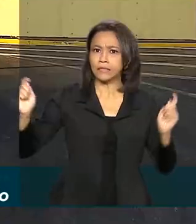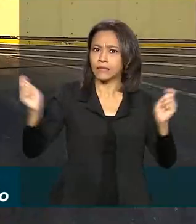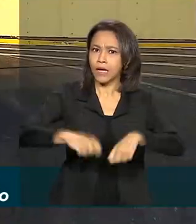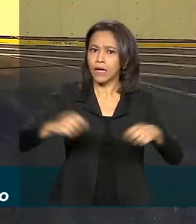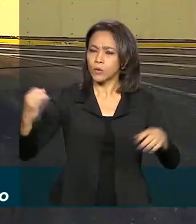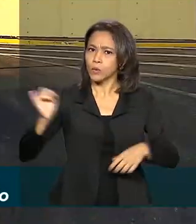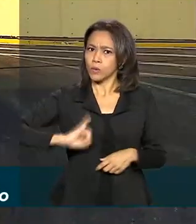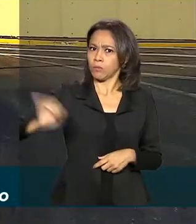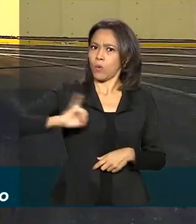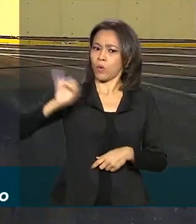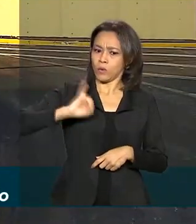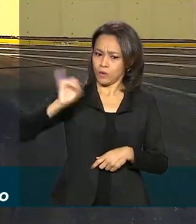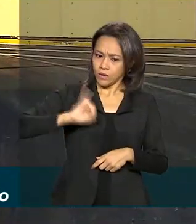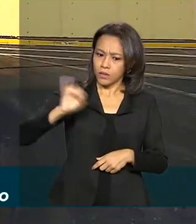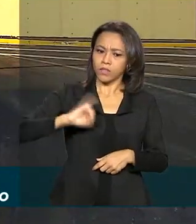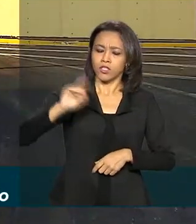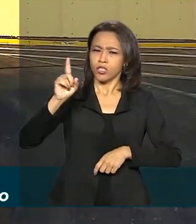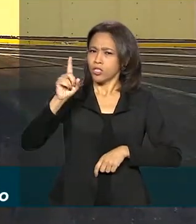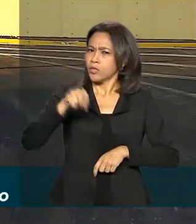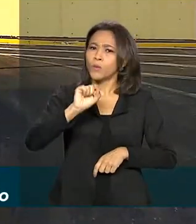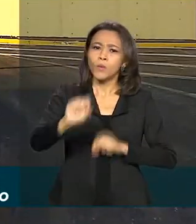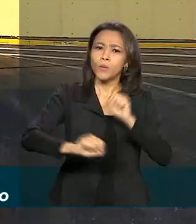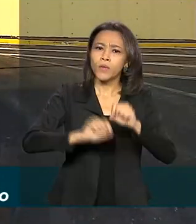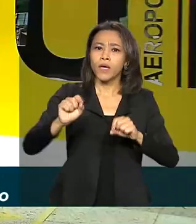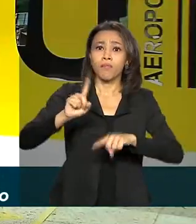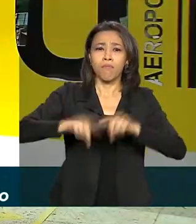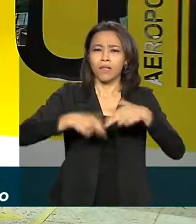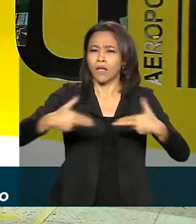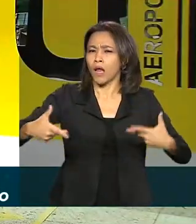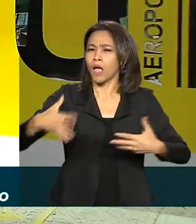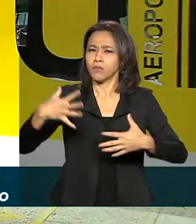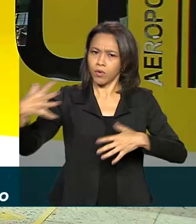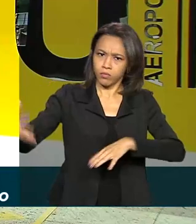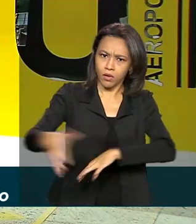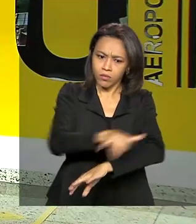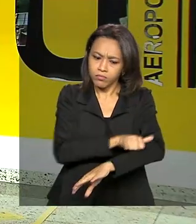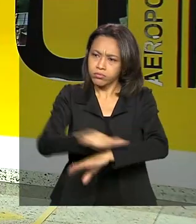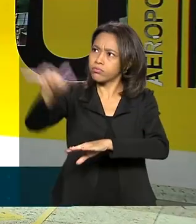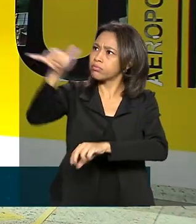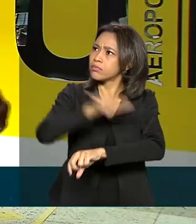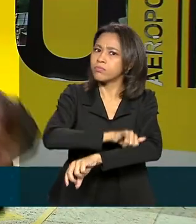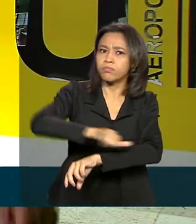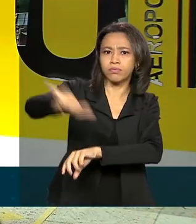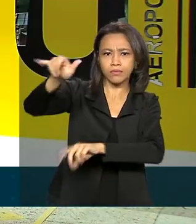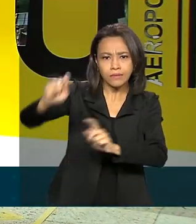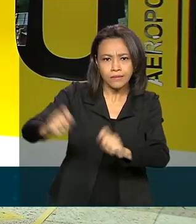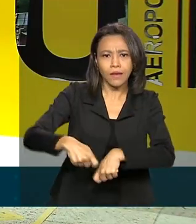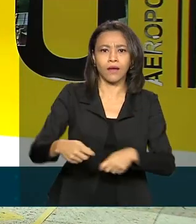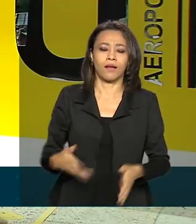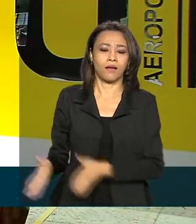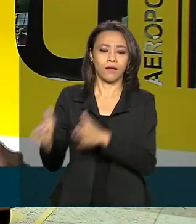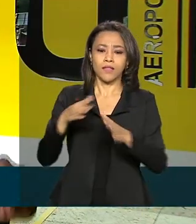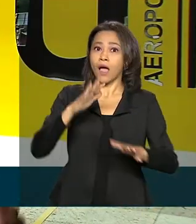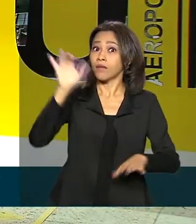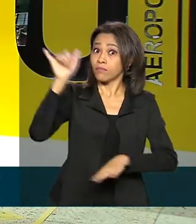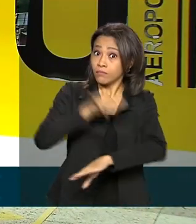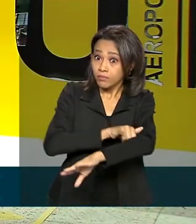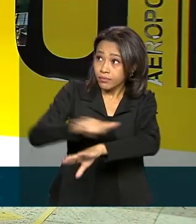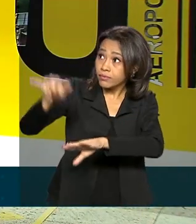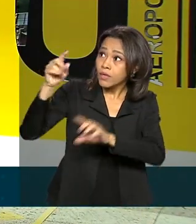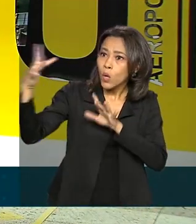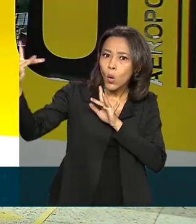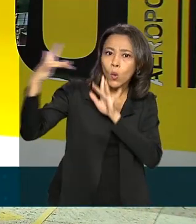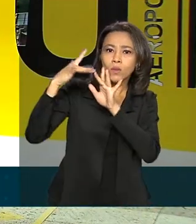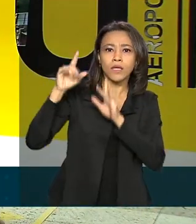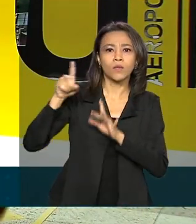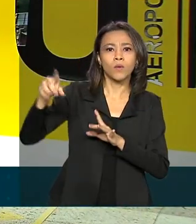centro de distribuição de produtos por via aérea. Vai nos permitir termos a ligação com o Miami, que hoje é um grande polo